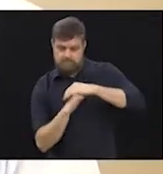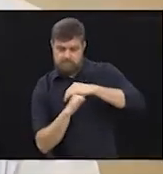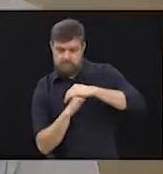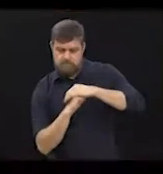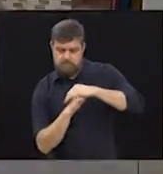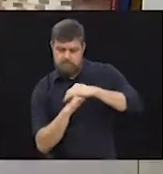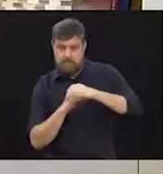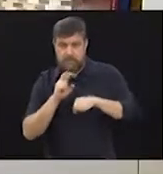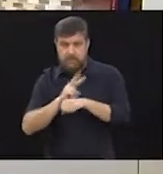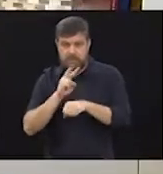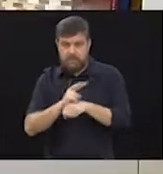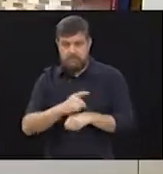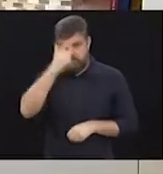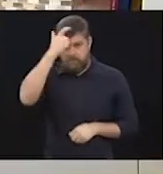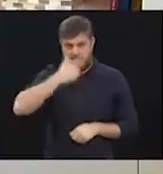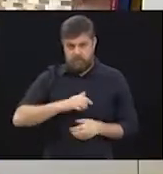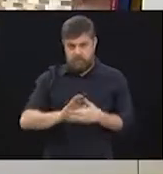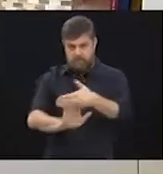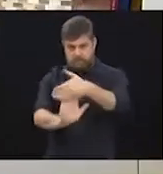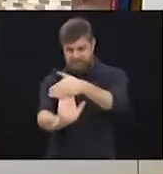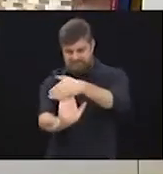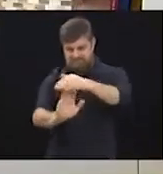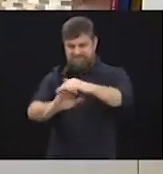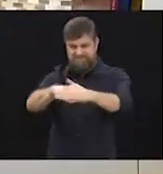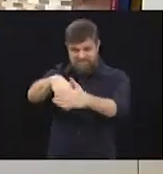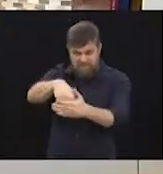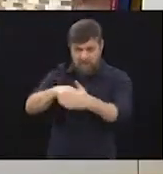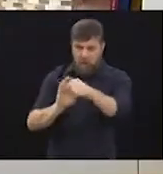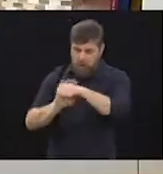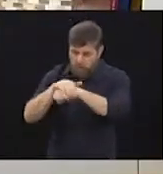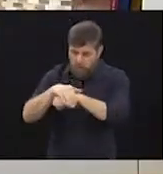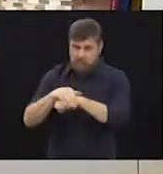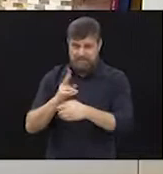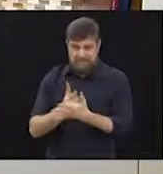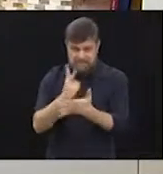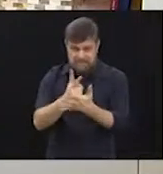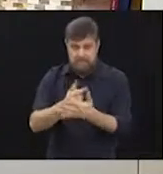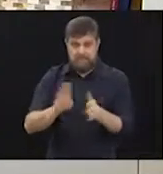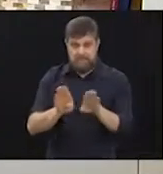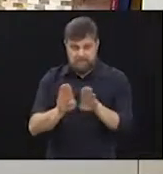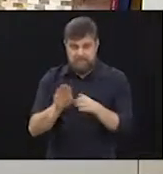protegida. Eu faço alongamento todas as noites, eu faço RPG